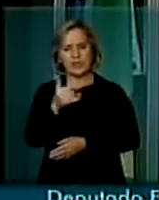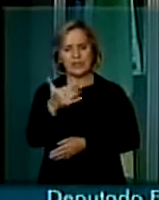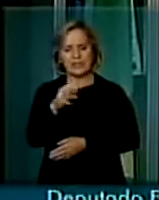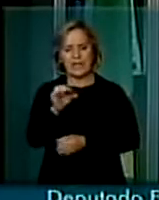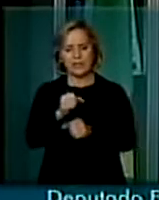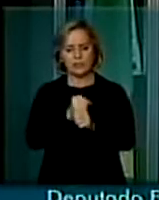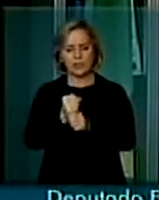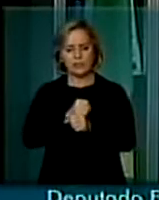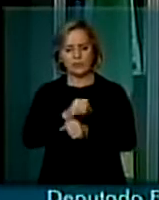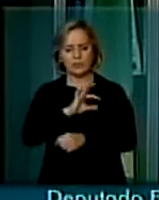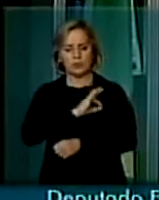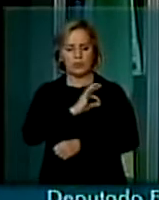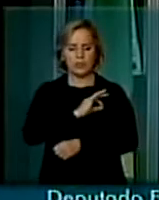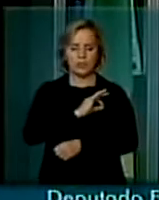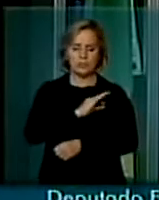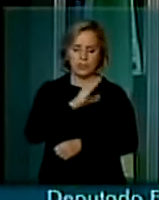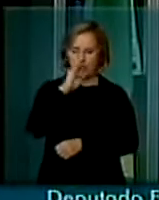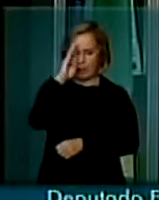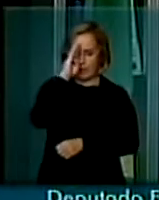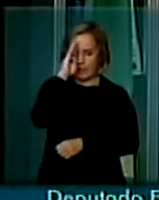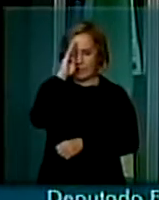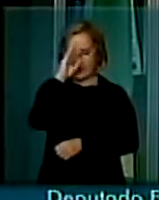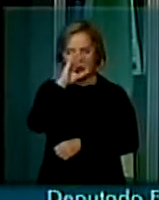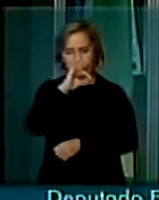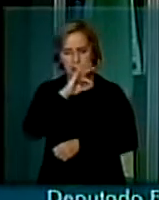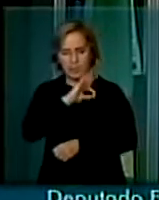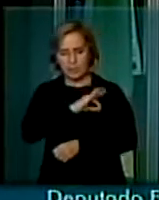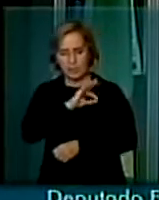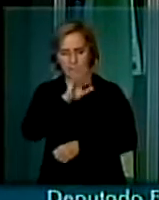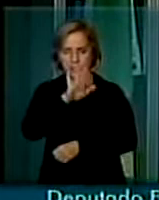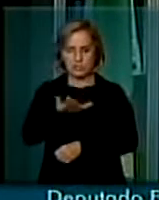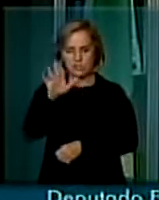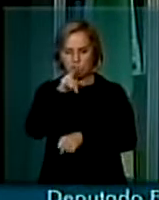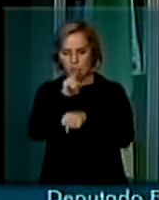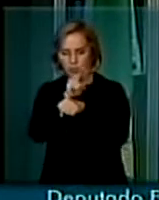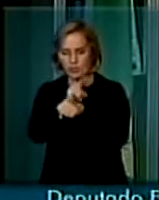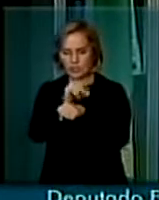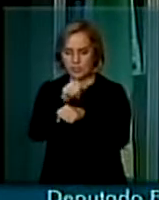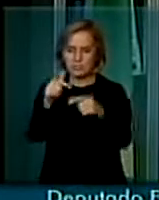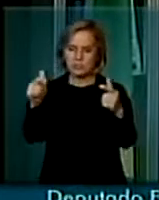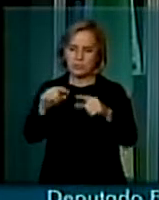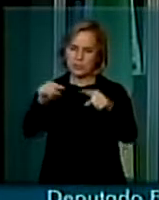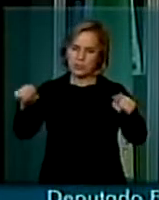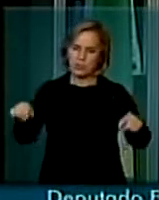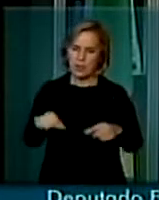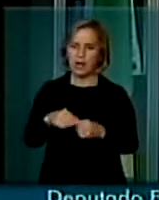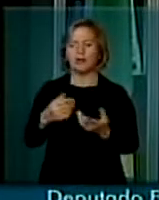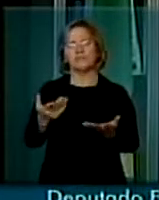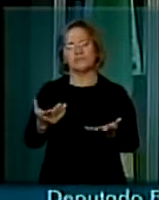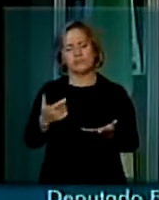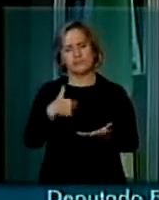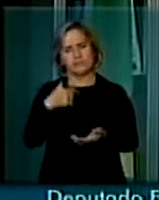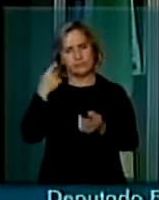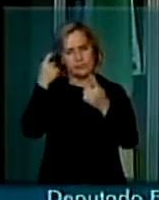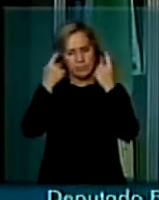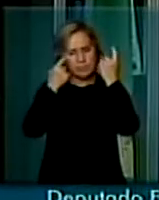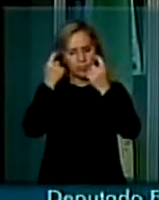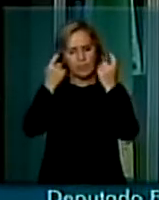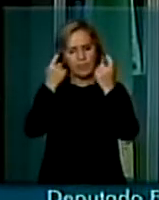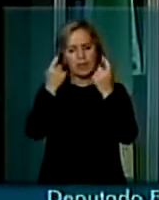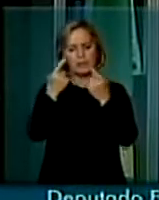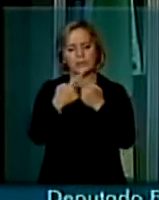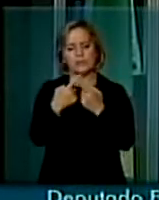Militar tomando conta desta área para poder fazer o assentamento? Isso é que nos preocupa, senhor presidente. Porque é